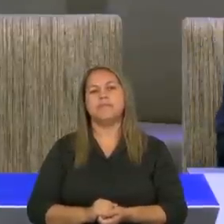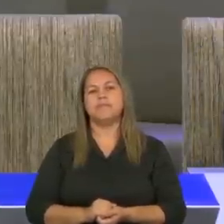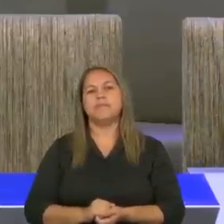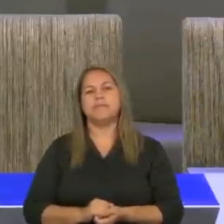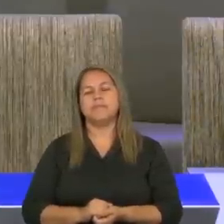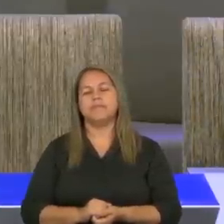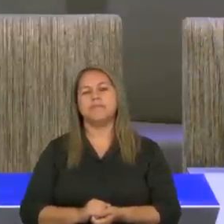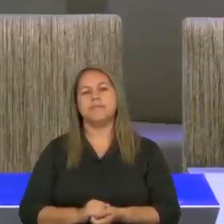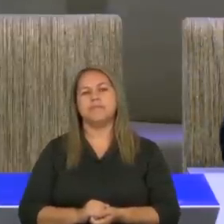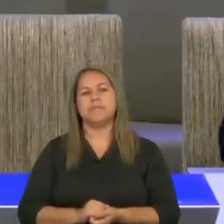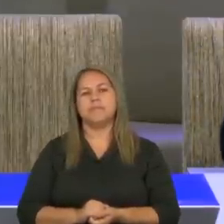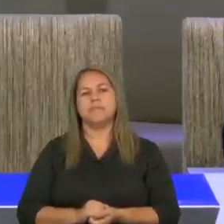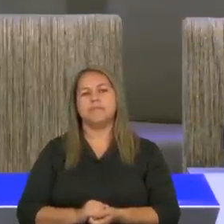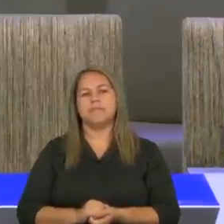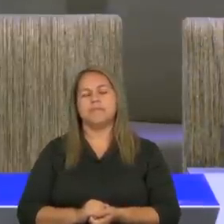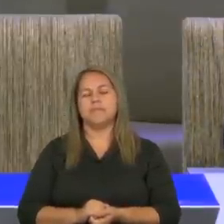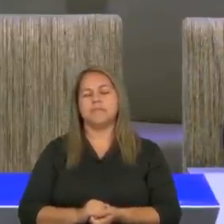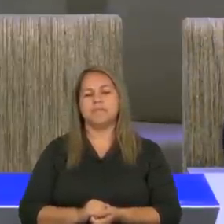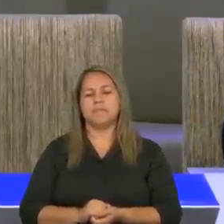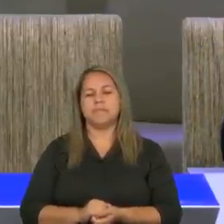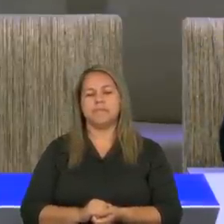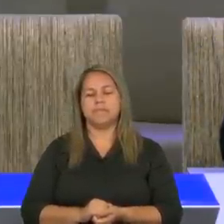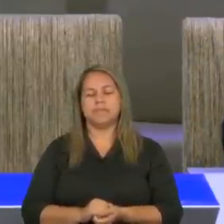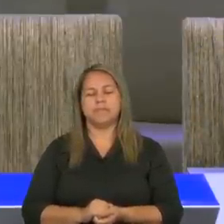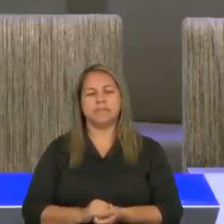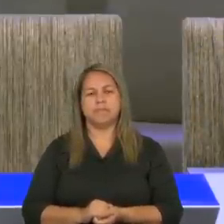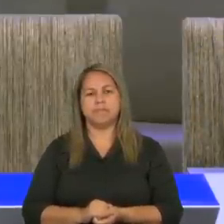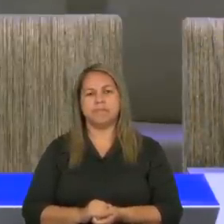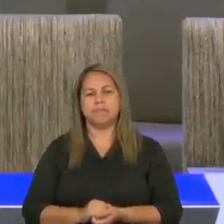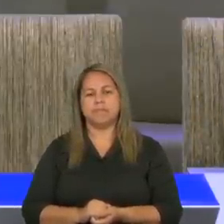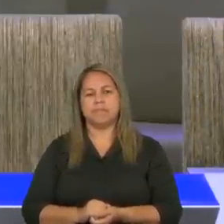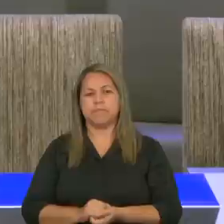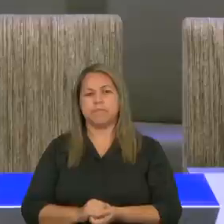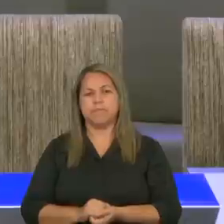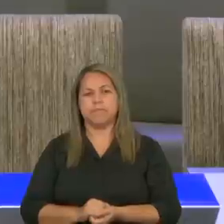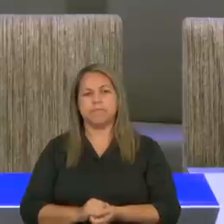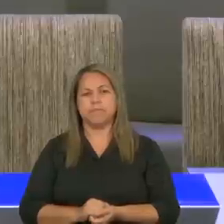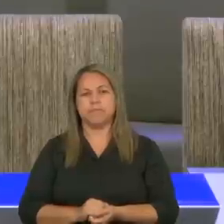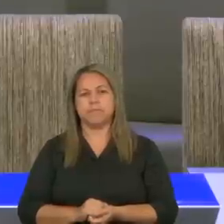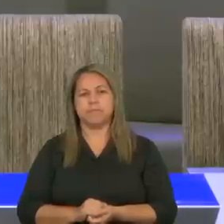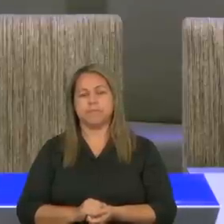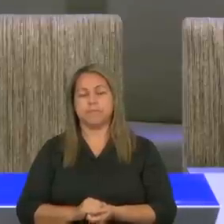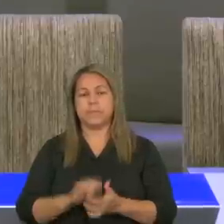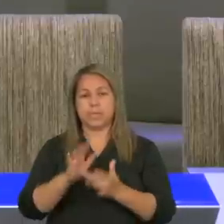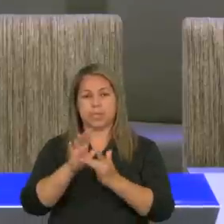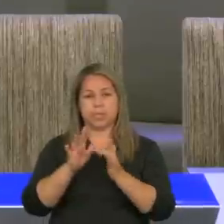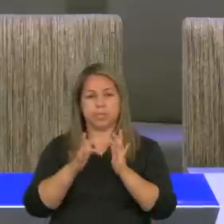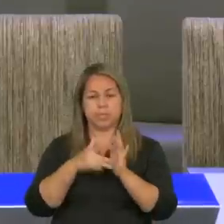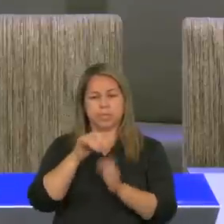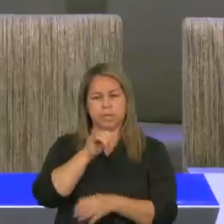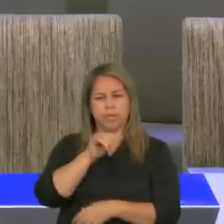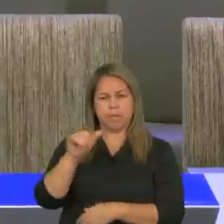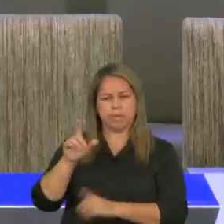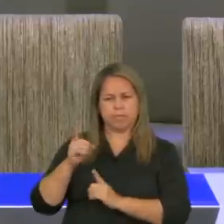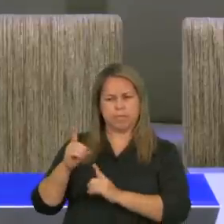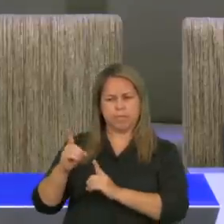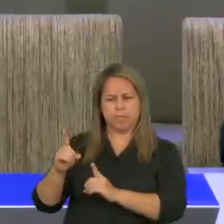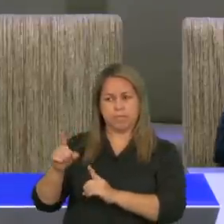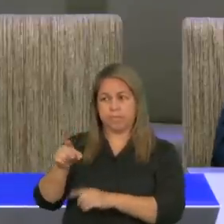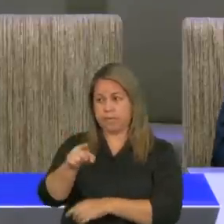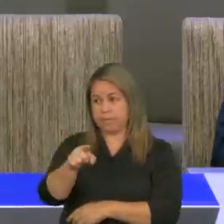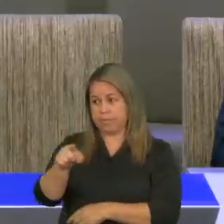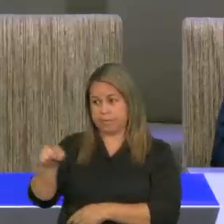Diz assim a palavra de Deus. E disse aos seus discípulos, portanto,